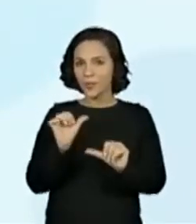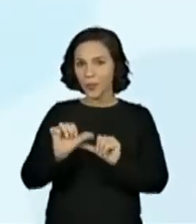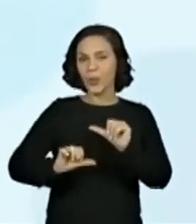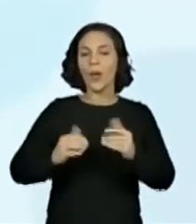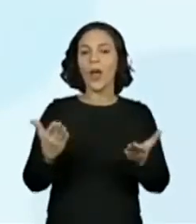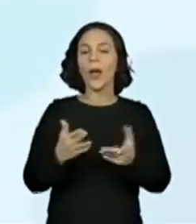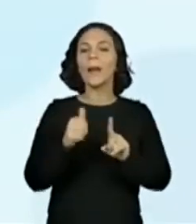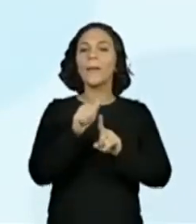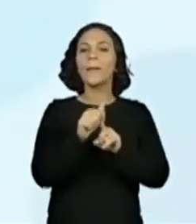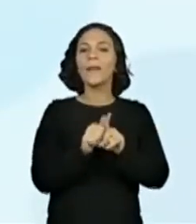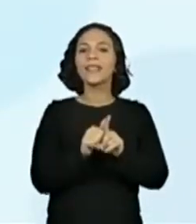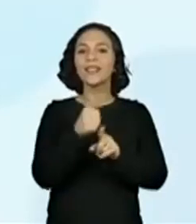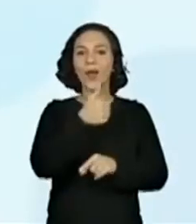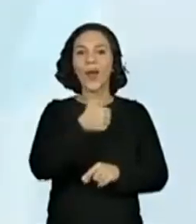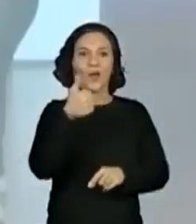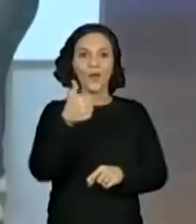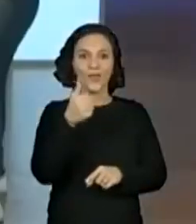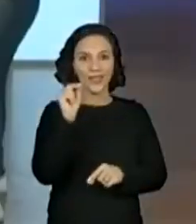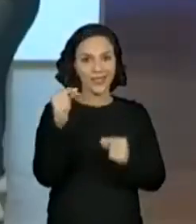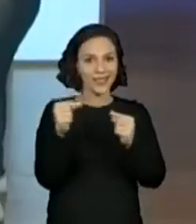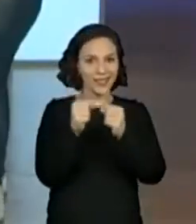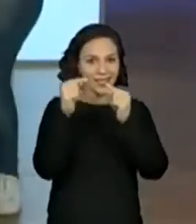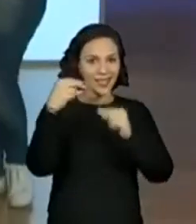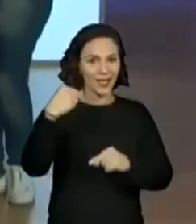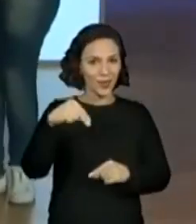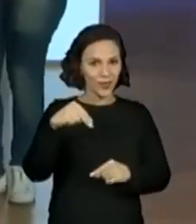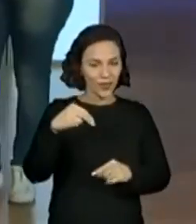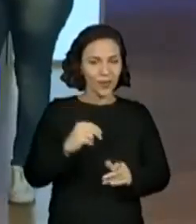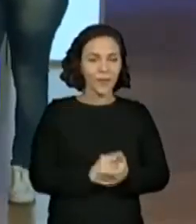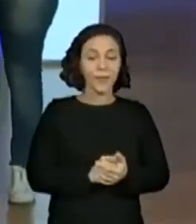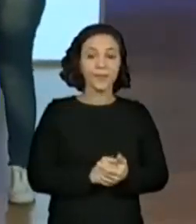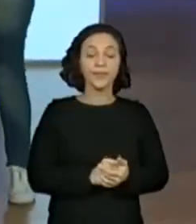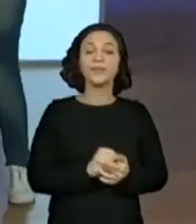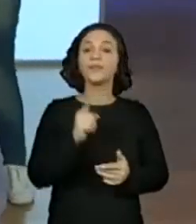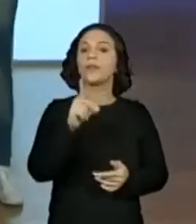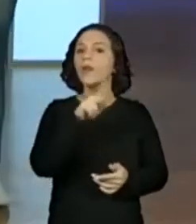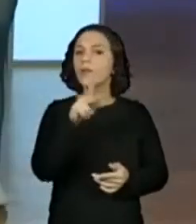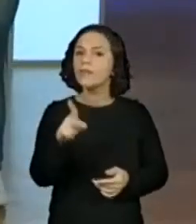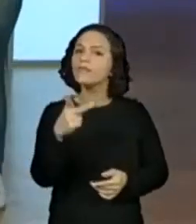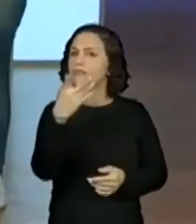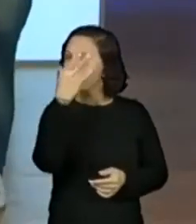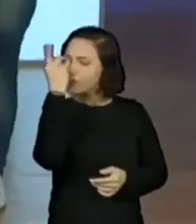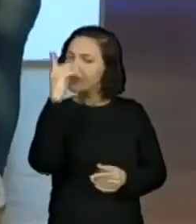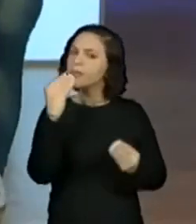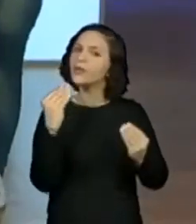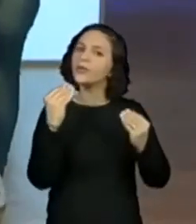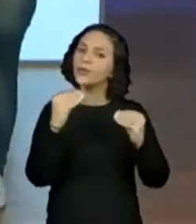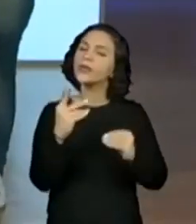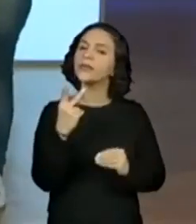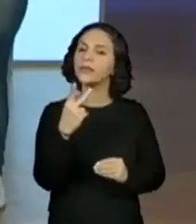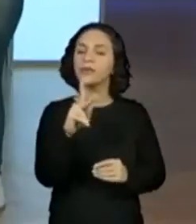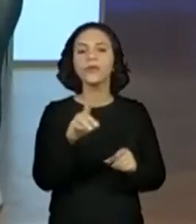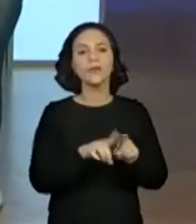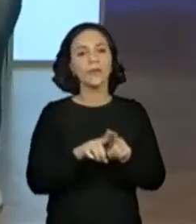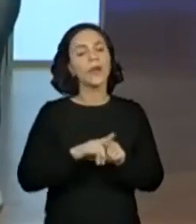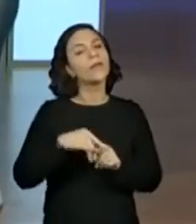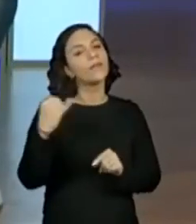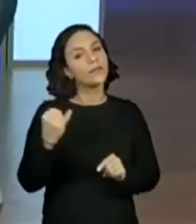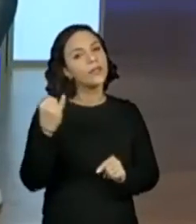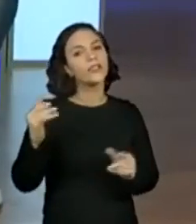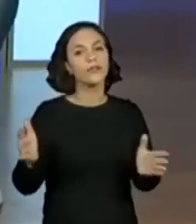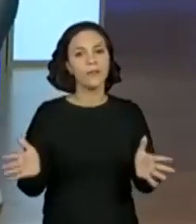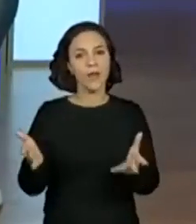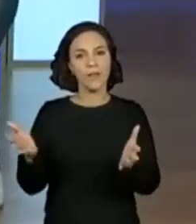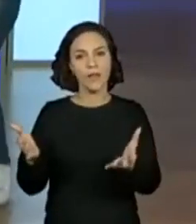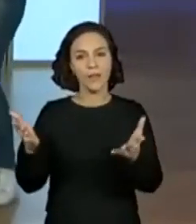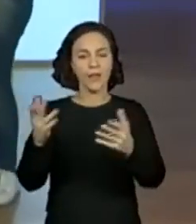novembro. Professor e professora, não esqueçam de colocar o seu aí. Não é super importante que está fazendo esse trabalho aí